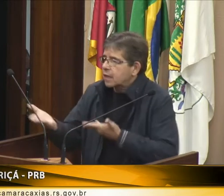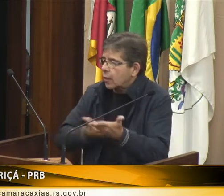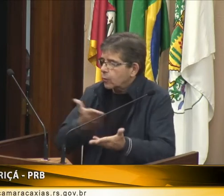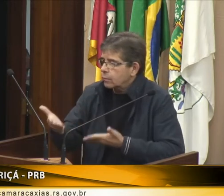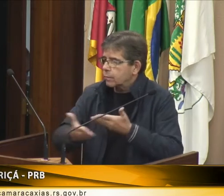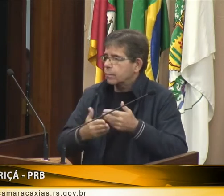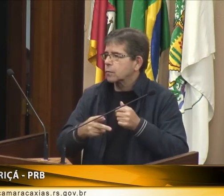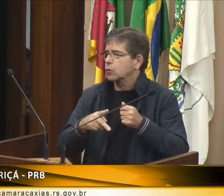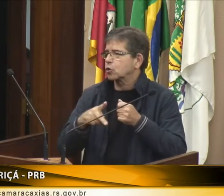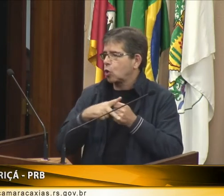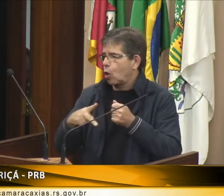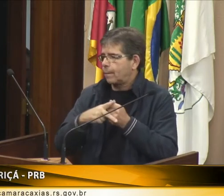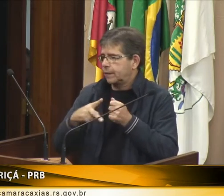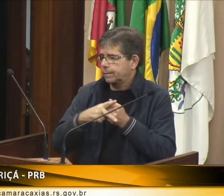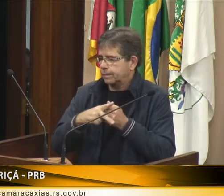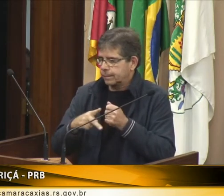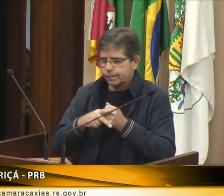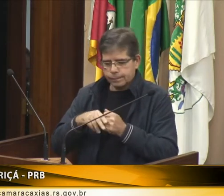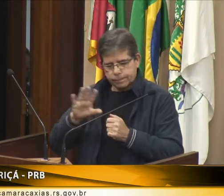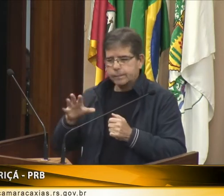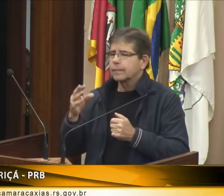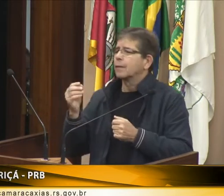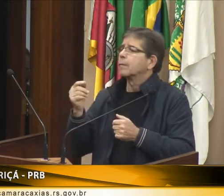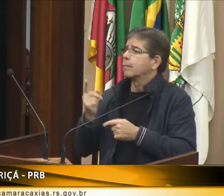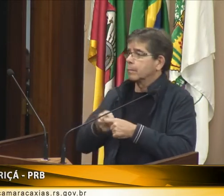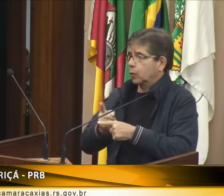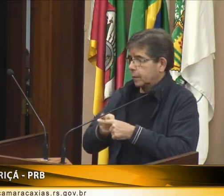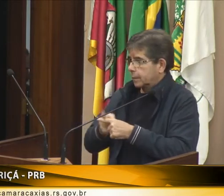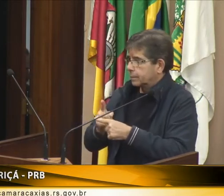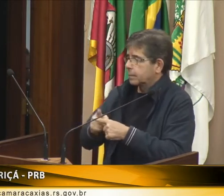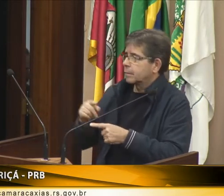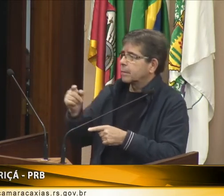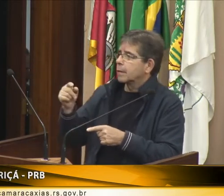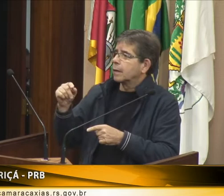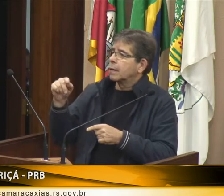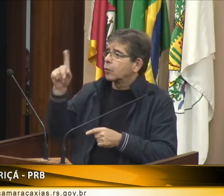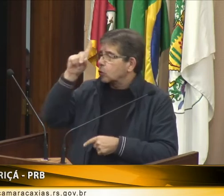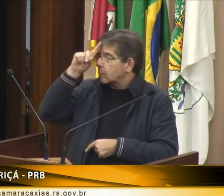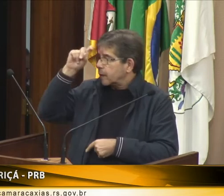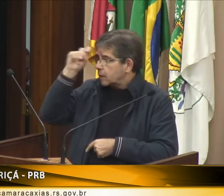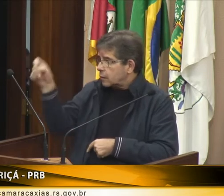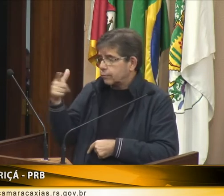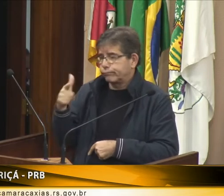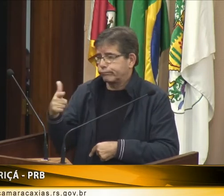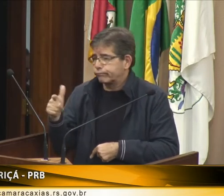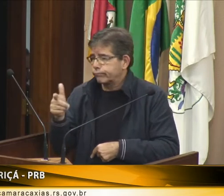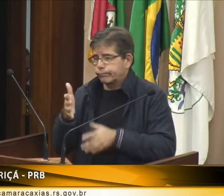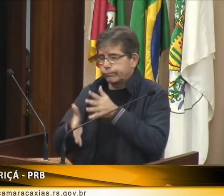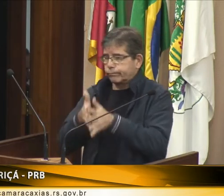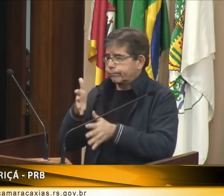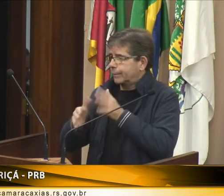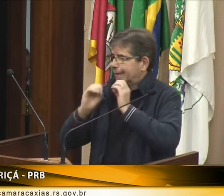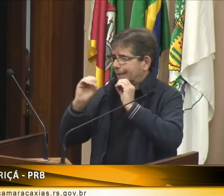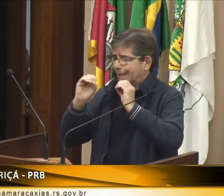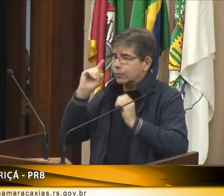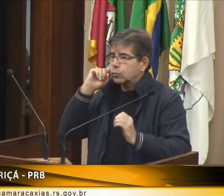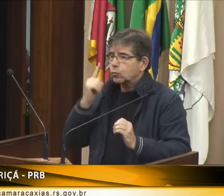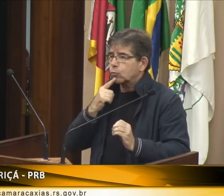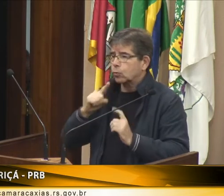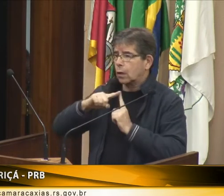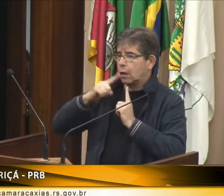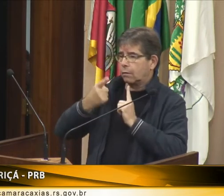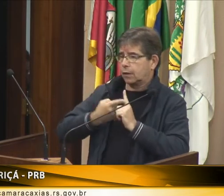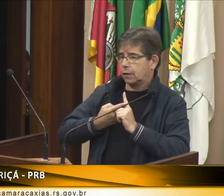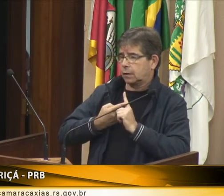bancos, recepções de shoppings, tenham acesso à língua de sinais. Por exemplo, dentro de um hospital,